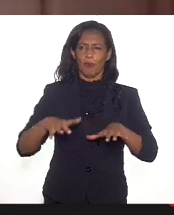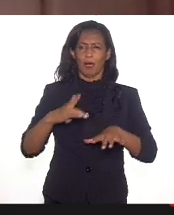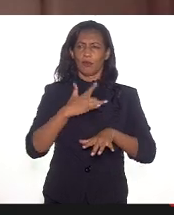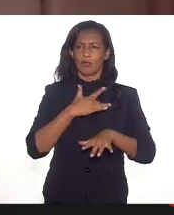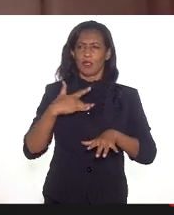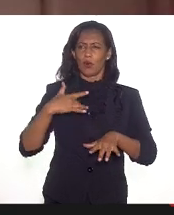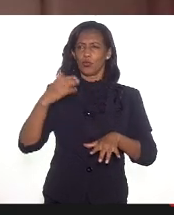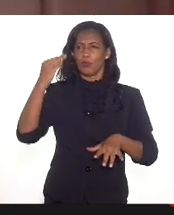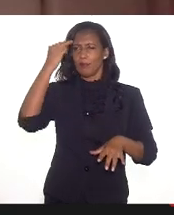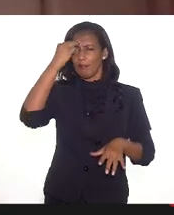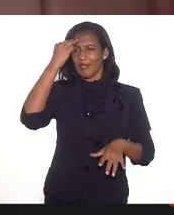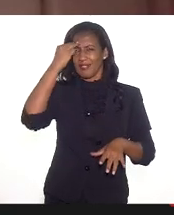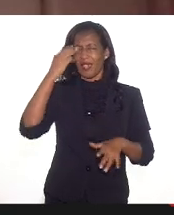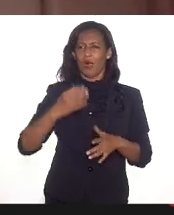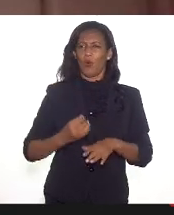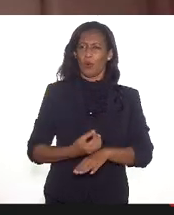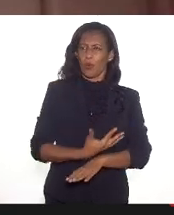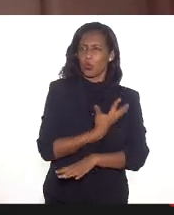emocional, né?